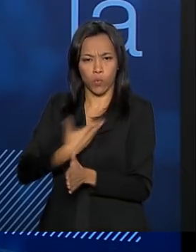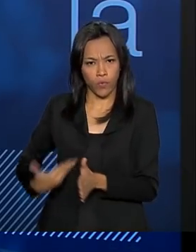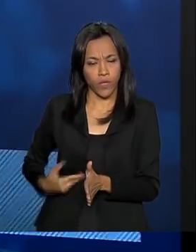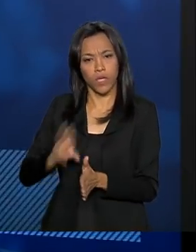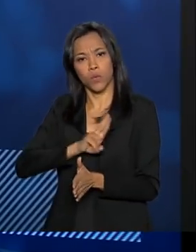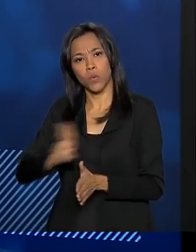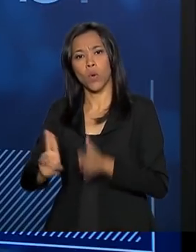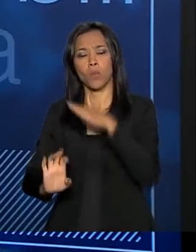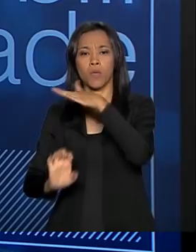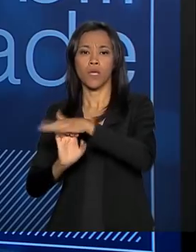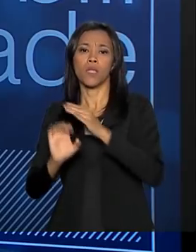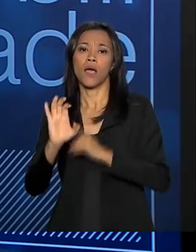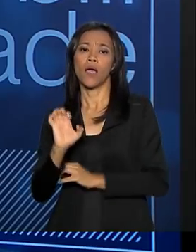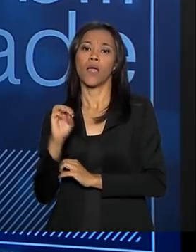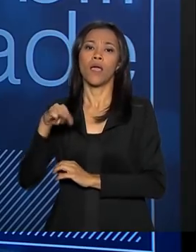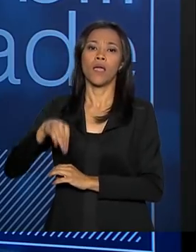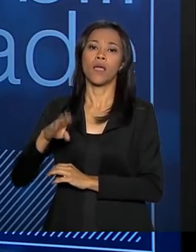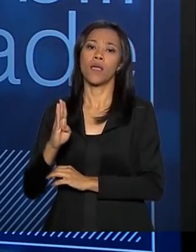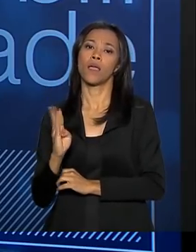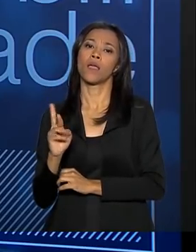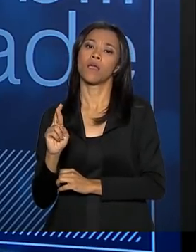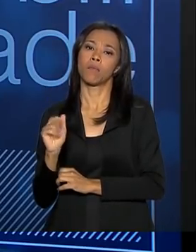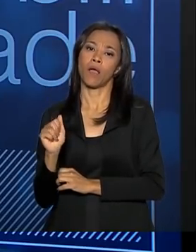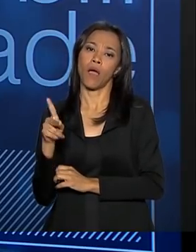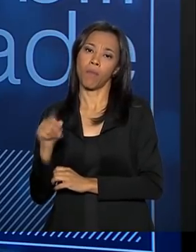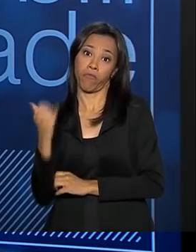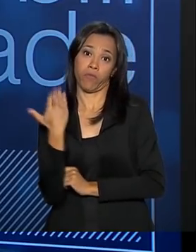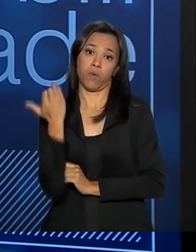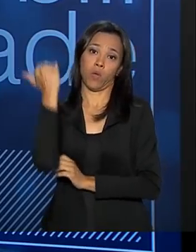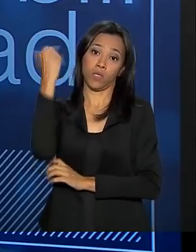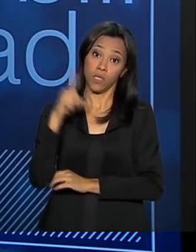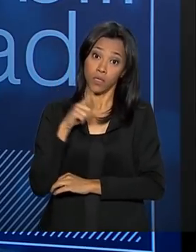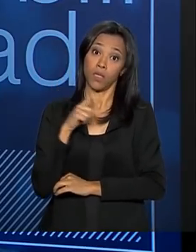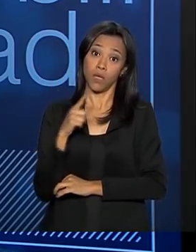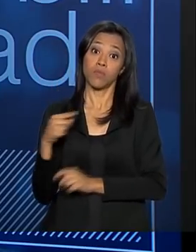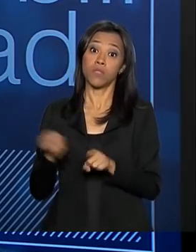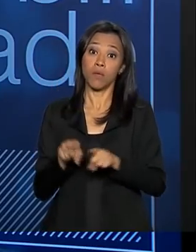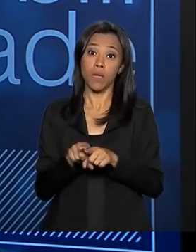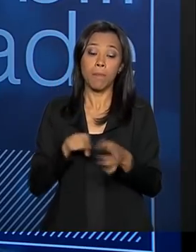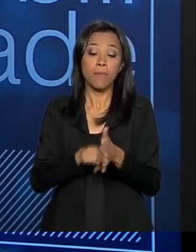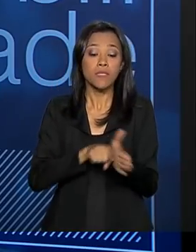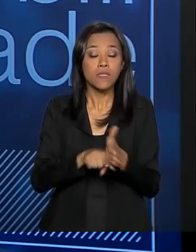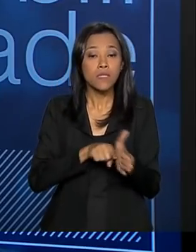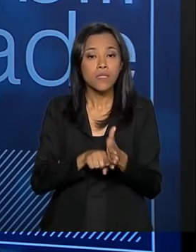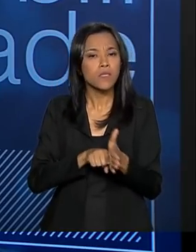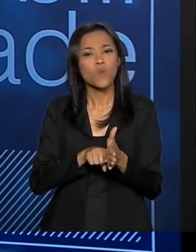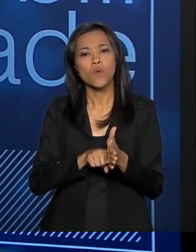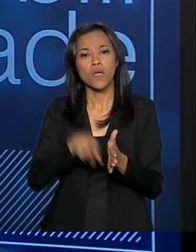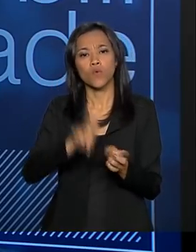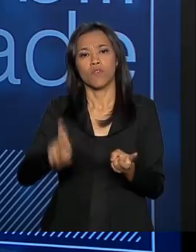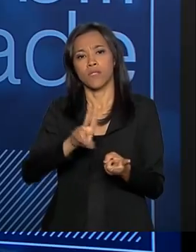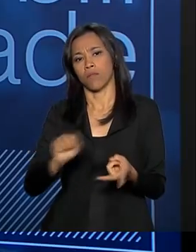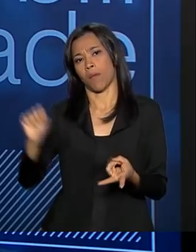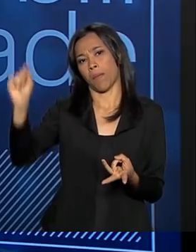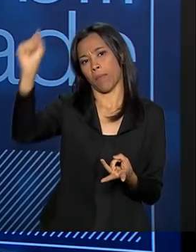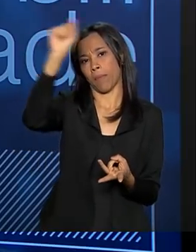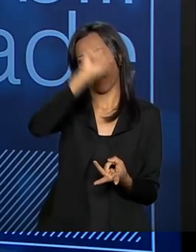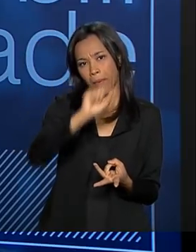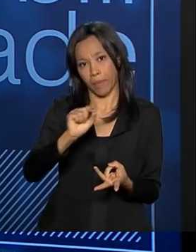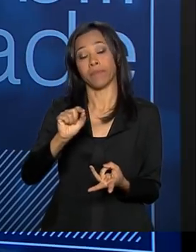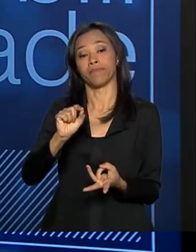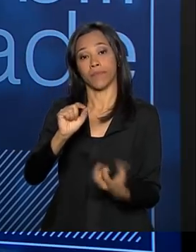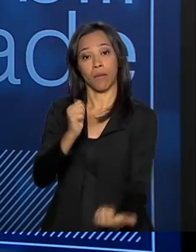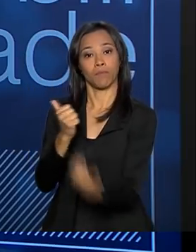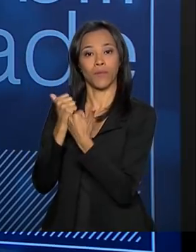famosa Embrapa, a importante Embrapa e nós temos uma rede estadual de pesquisa, nós temos as universidades e tudo mais. Contudo, hoje